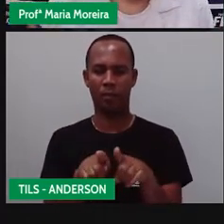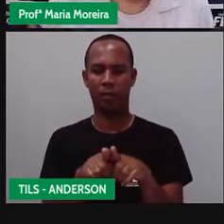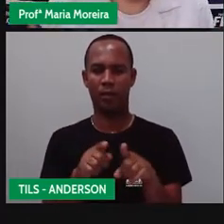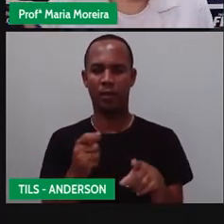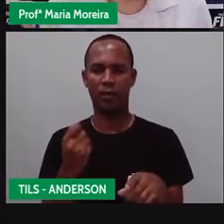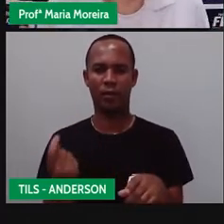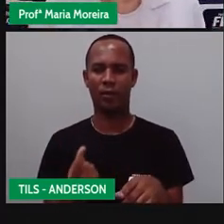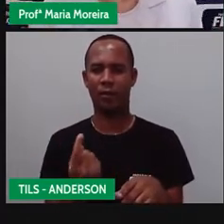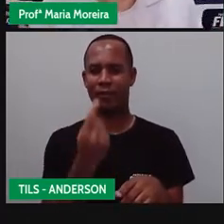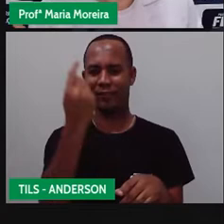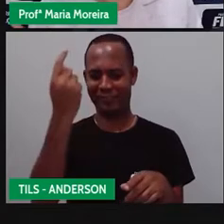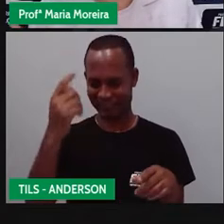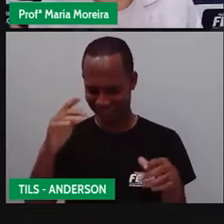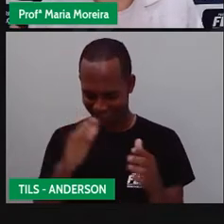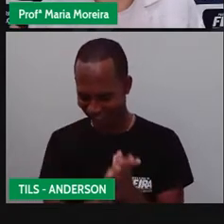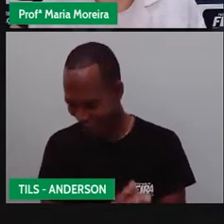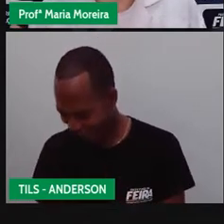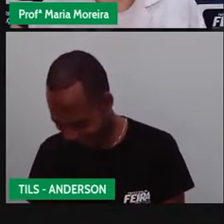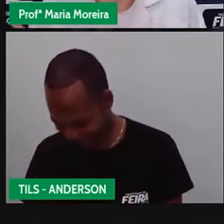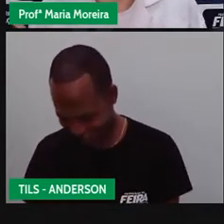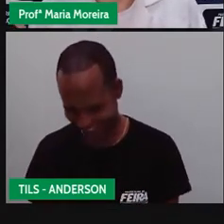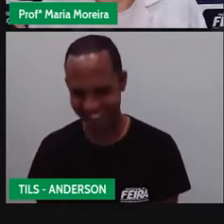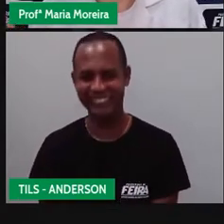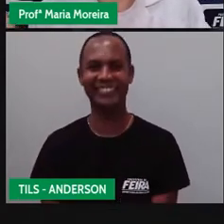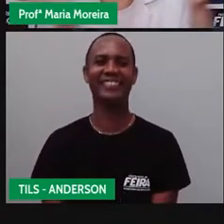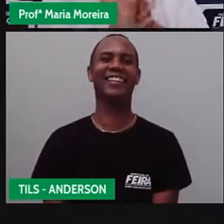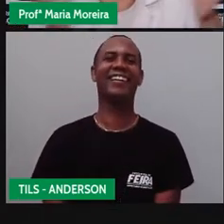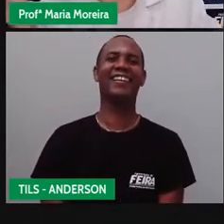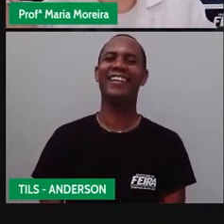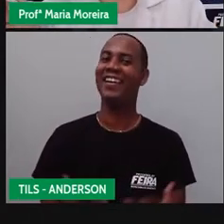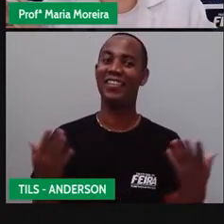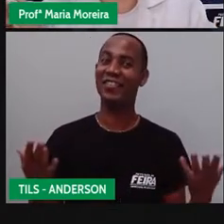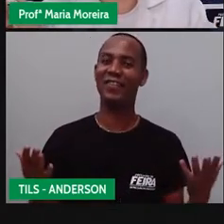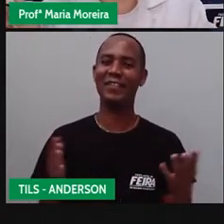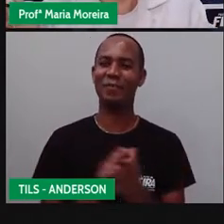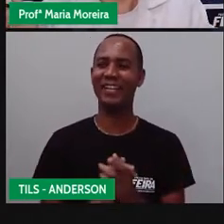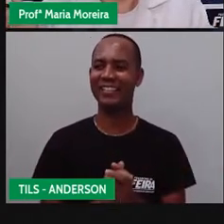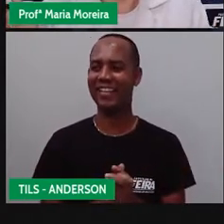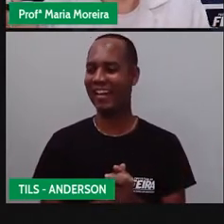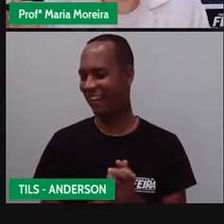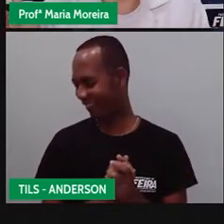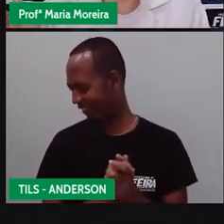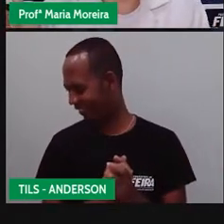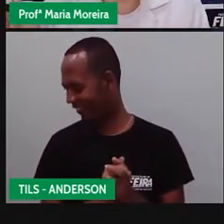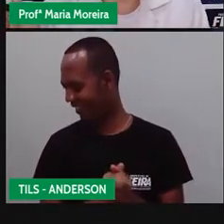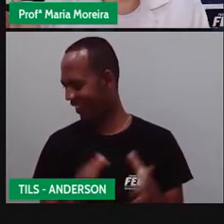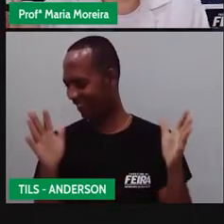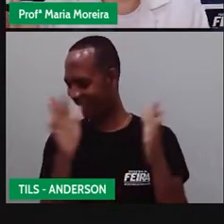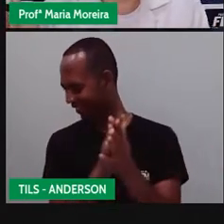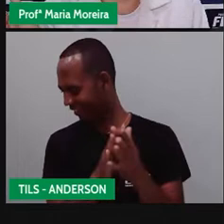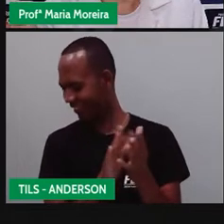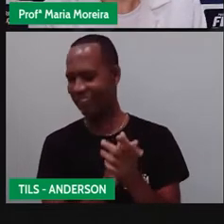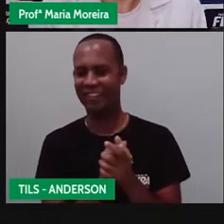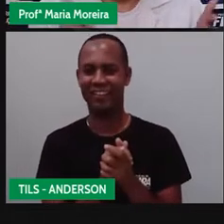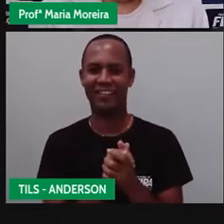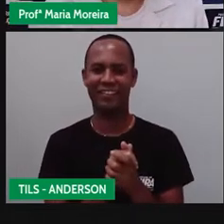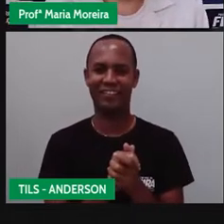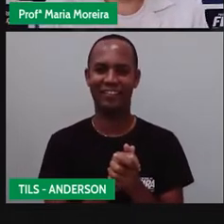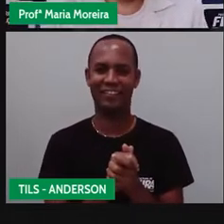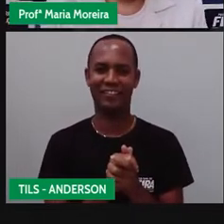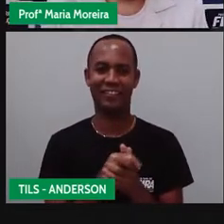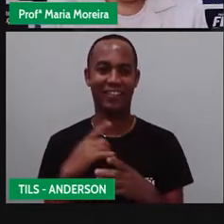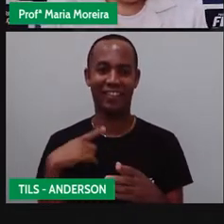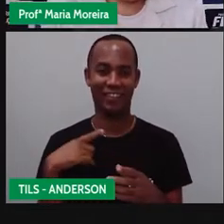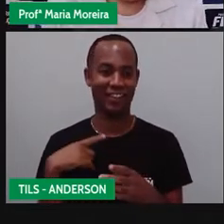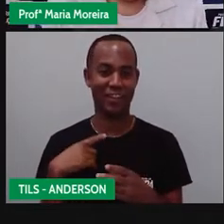uma pessoa com ciúme. Anderson está matando a Moriçoca, gente. Isso não faz parte das Libras, não. Era a Anderson matando o Moriçoca. Porque temos